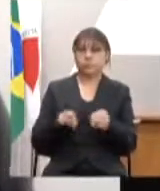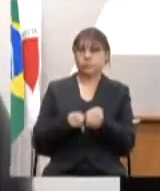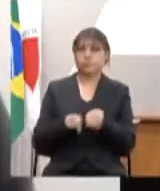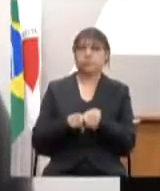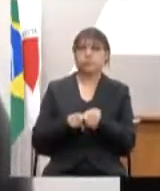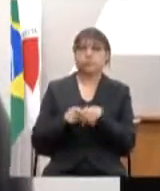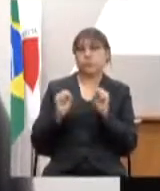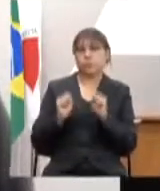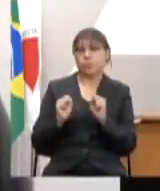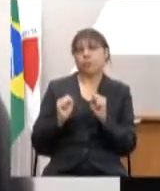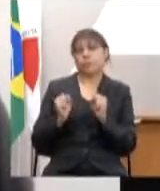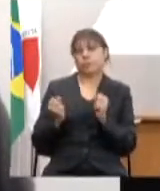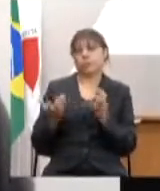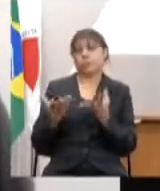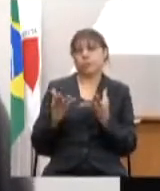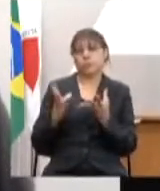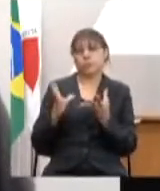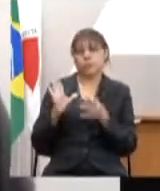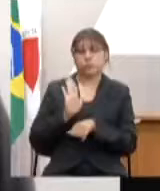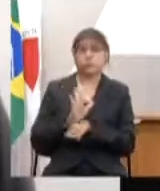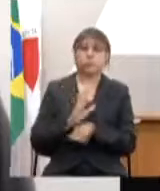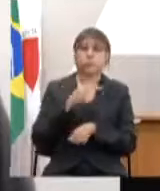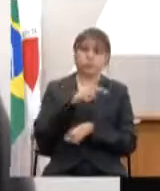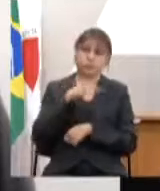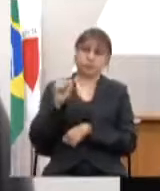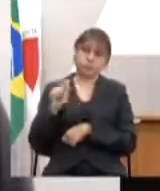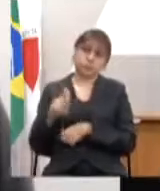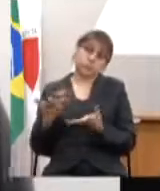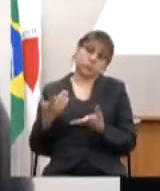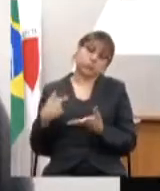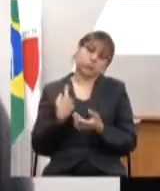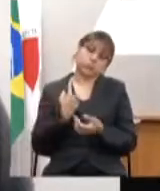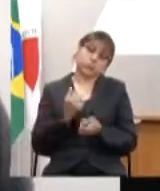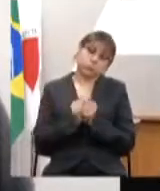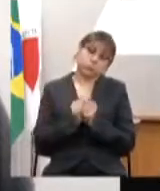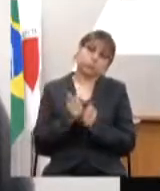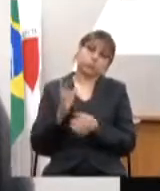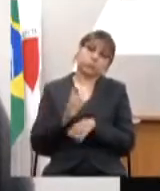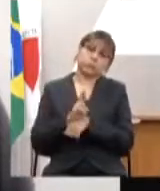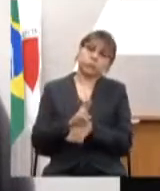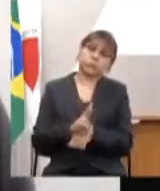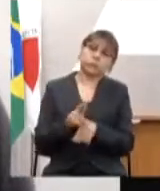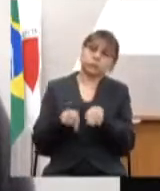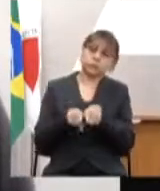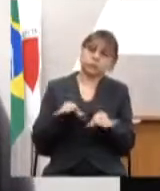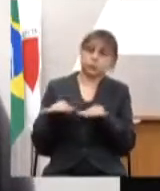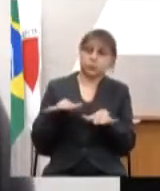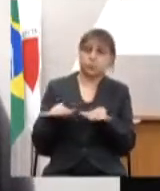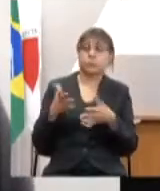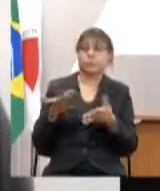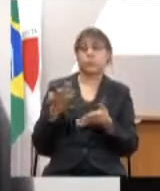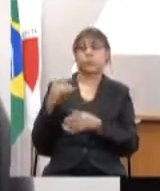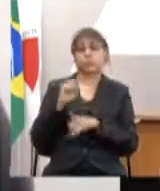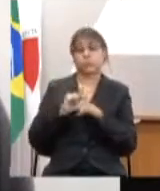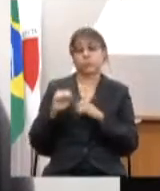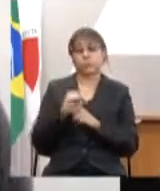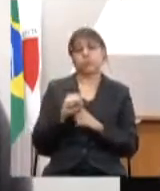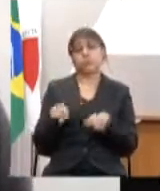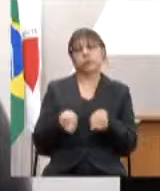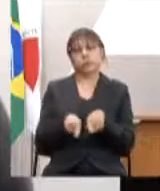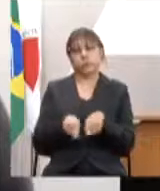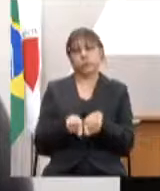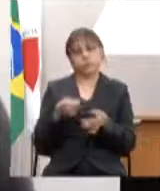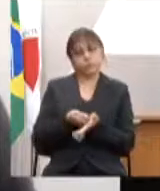o orçamento no mais deputado de feira parabenizá-lo e fazer coro aí com os representantes dos movimentos sociais que estão também